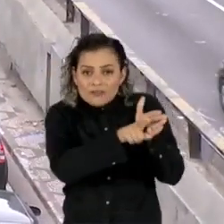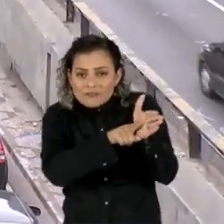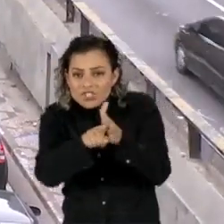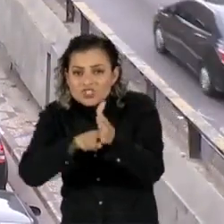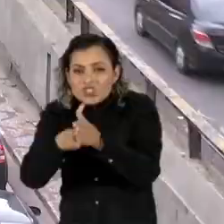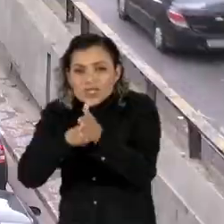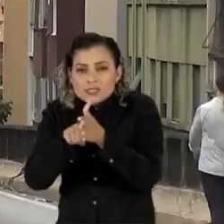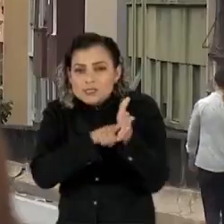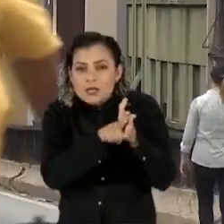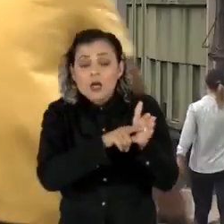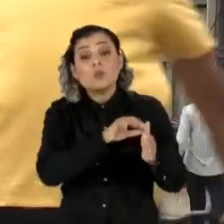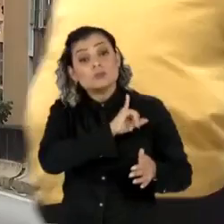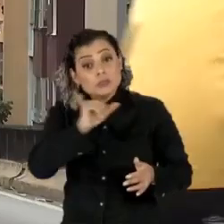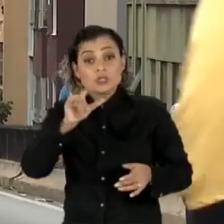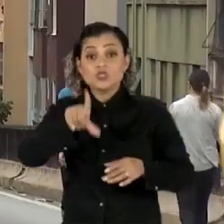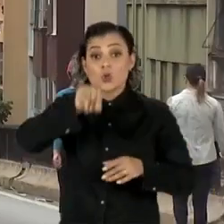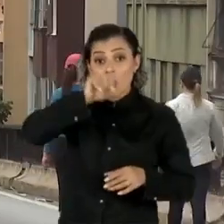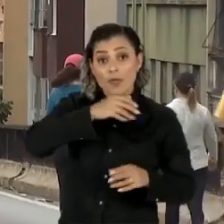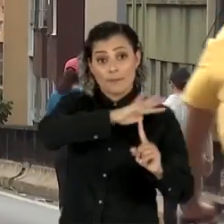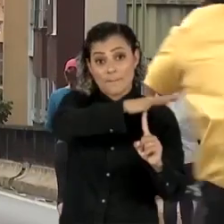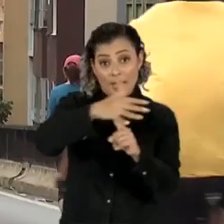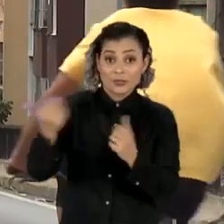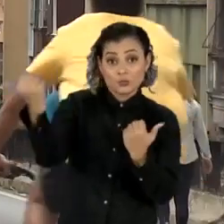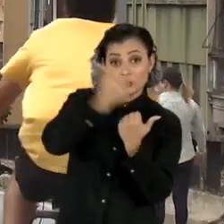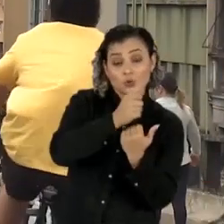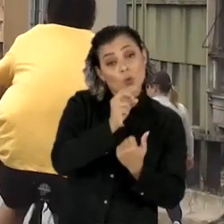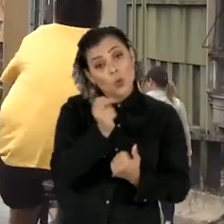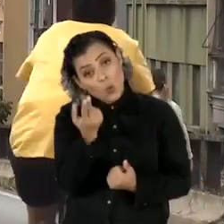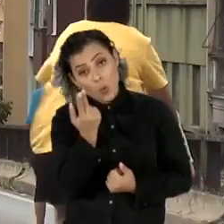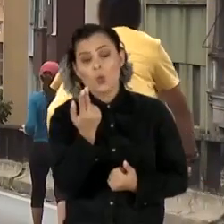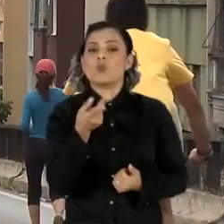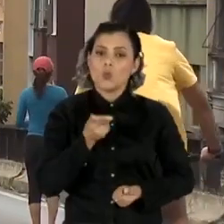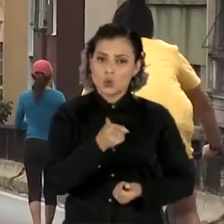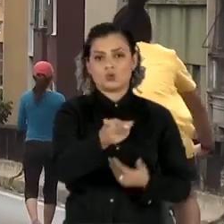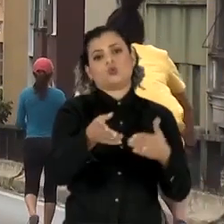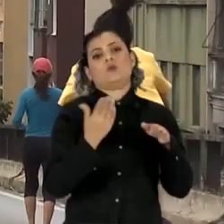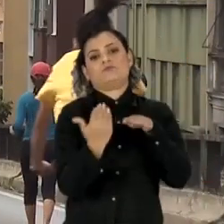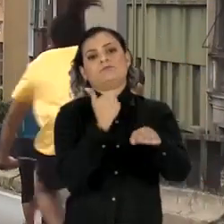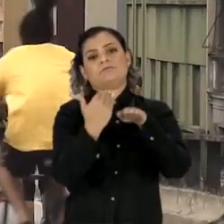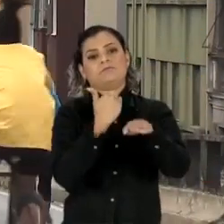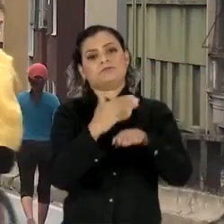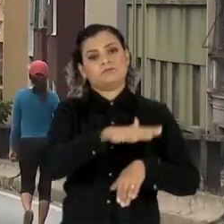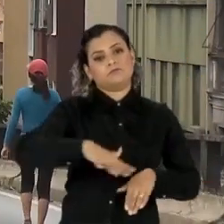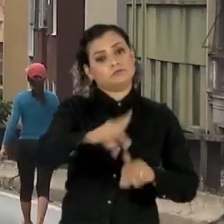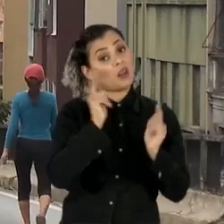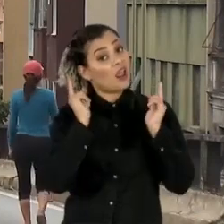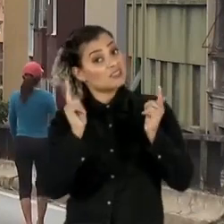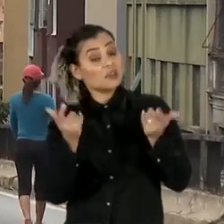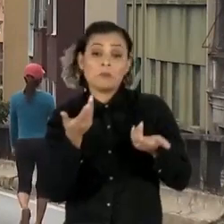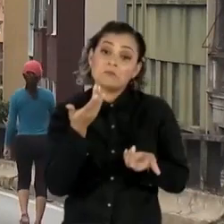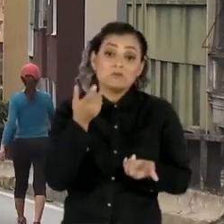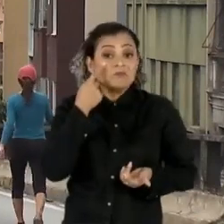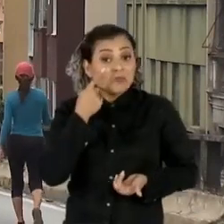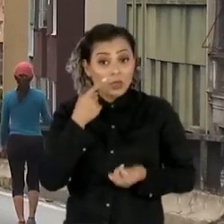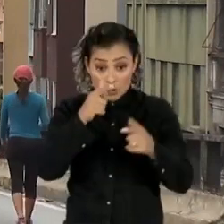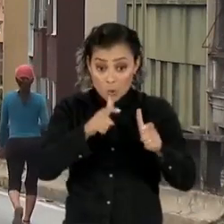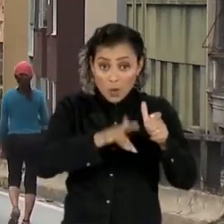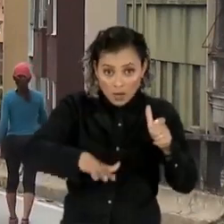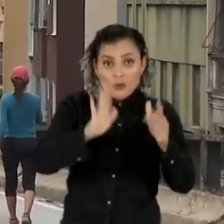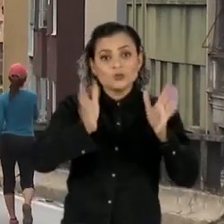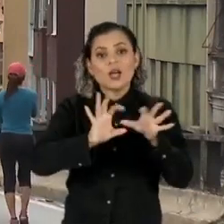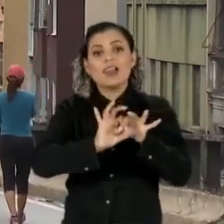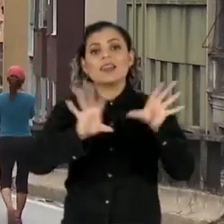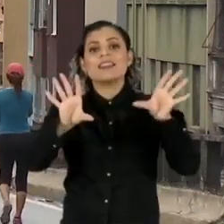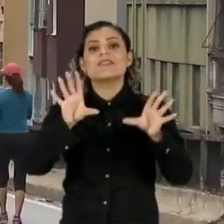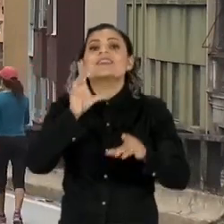consultas públicas para escolher a melhor proposta para transformar a via em um espaço de lazer. O local já é liberado